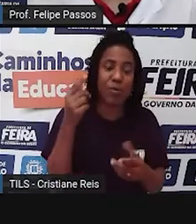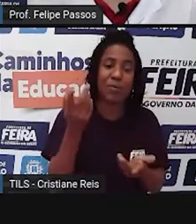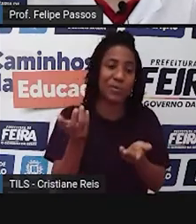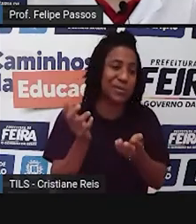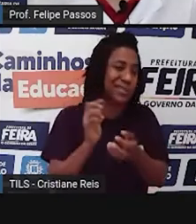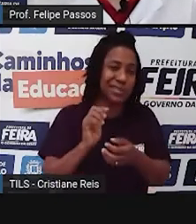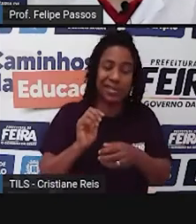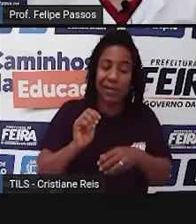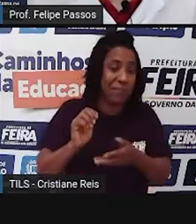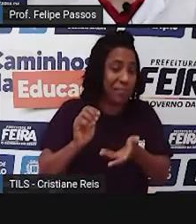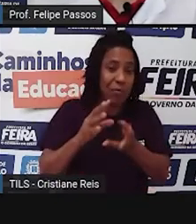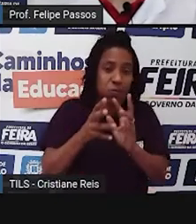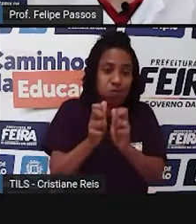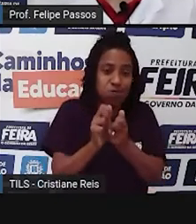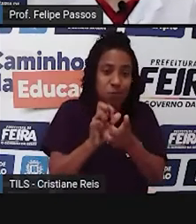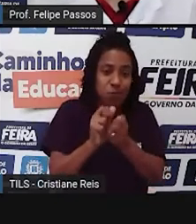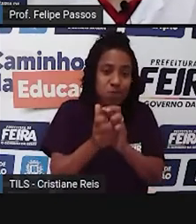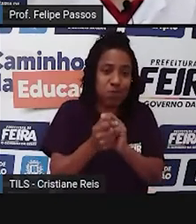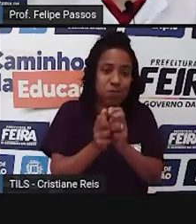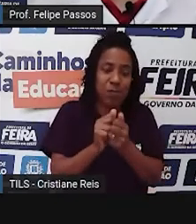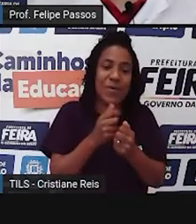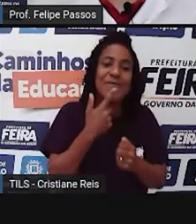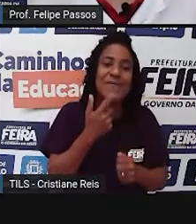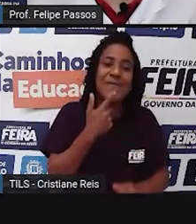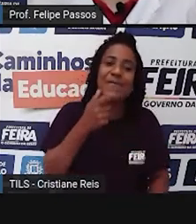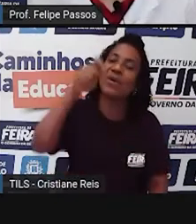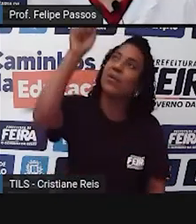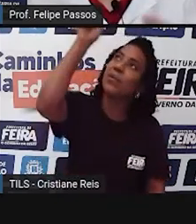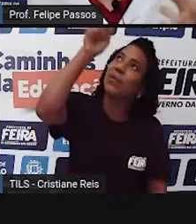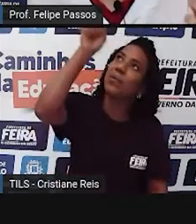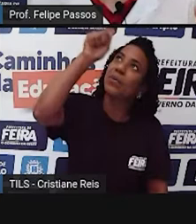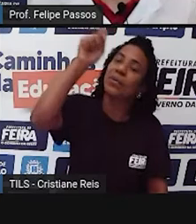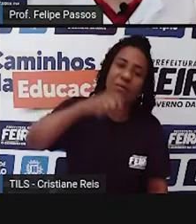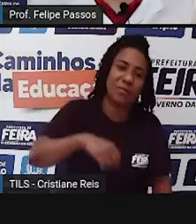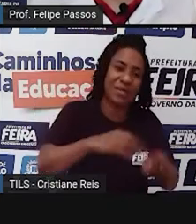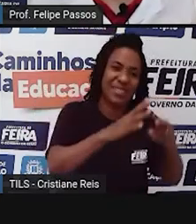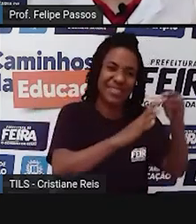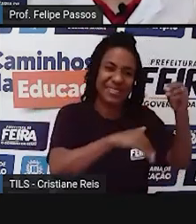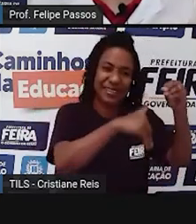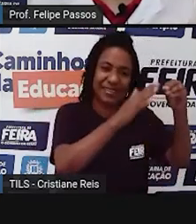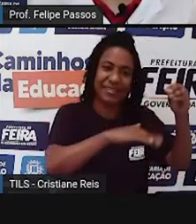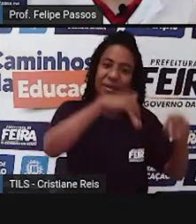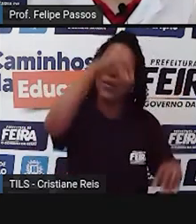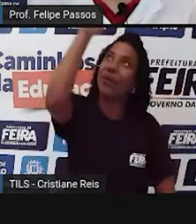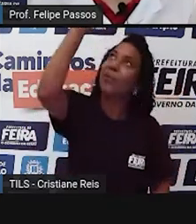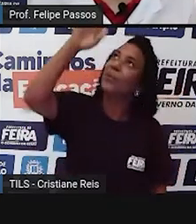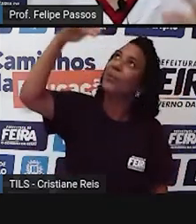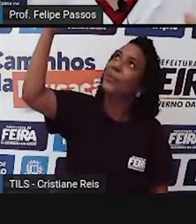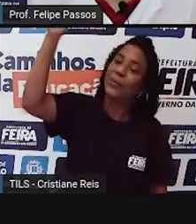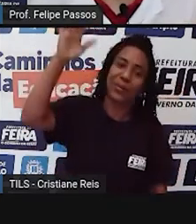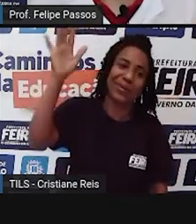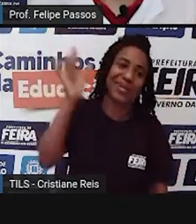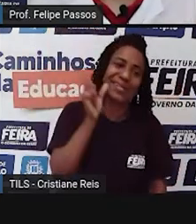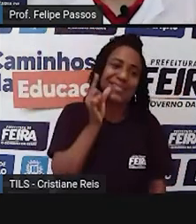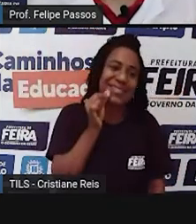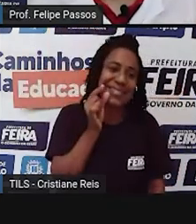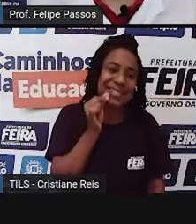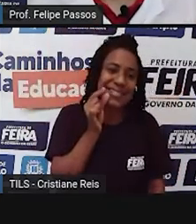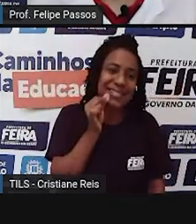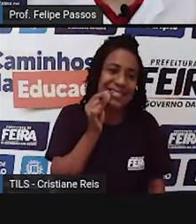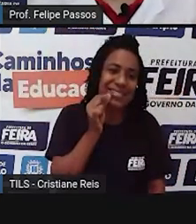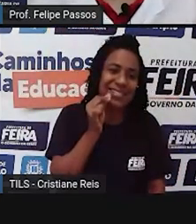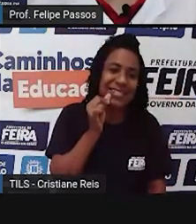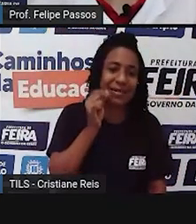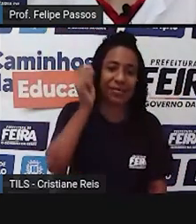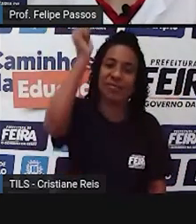com água. Então, o ser humano já inventou aí as primeiras tintas, né? Os primeiros lápis, digamos assim. E assim ele foi fazendo seus